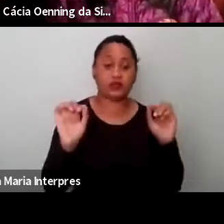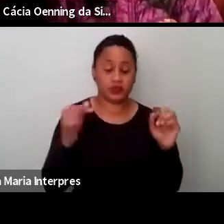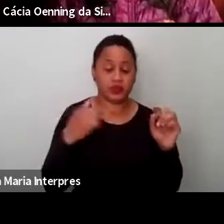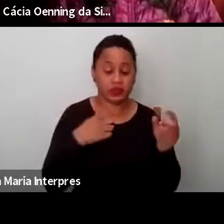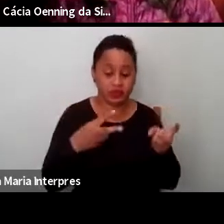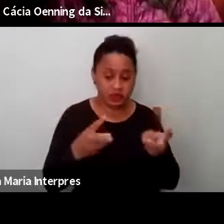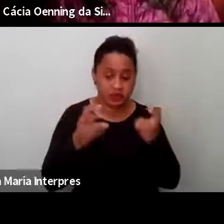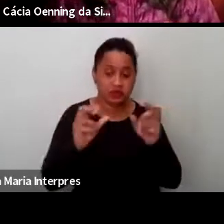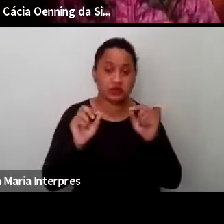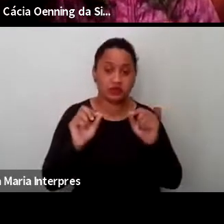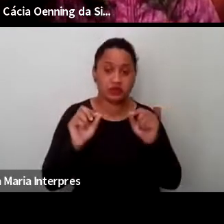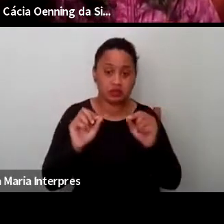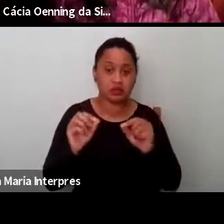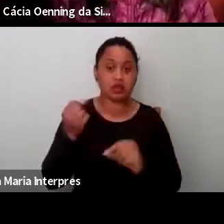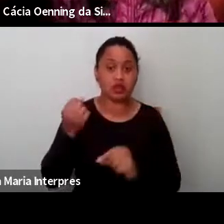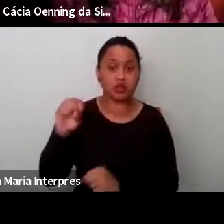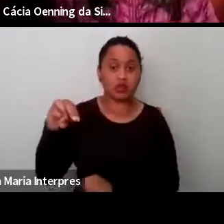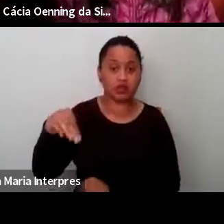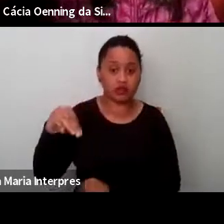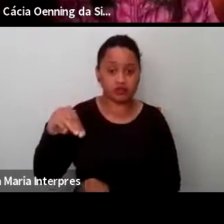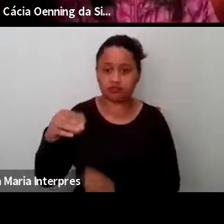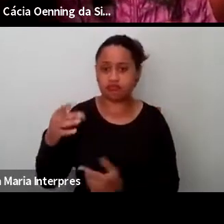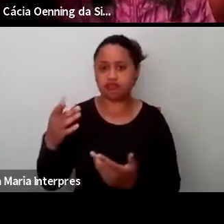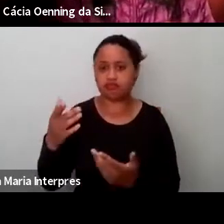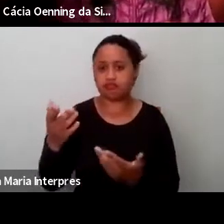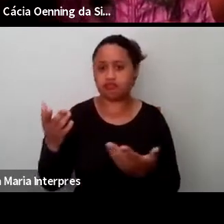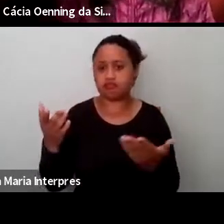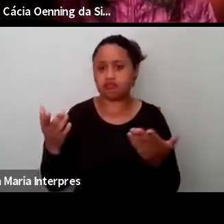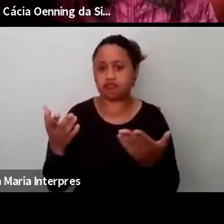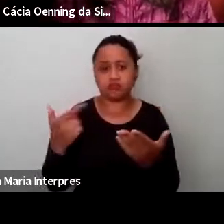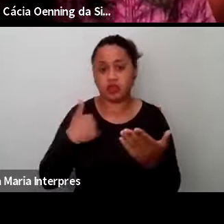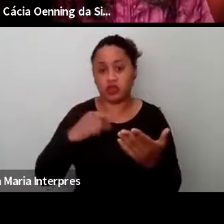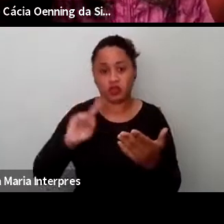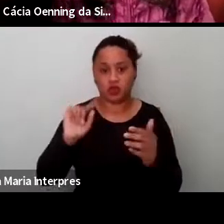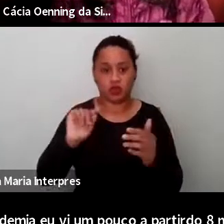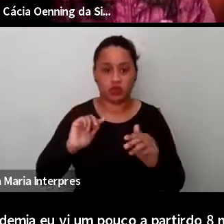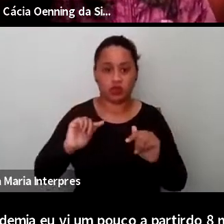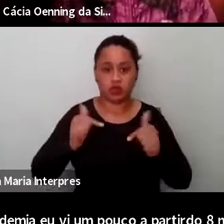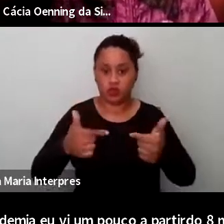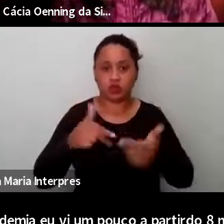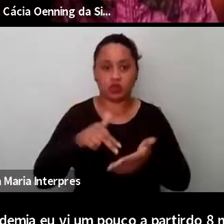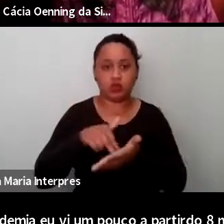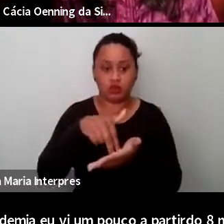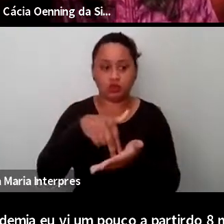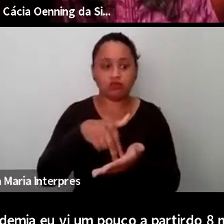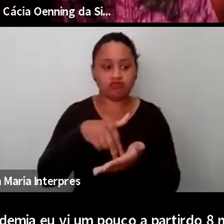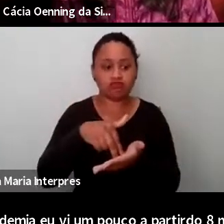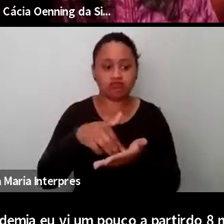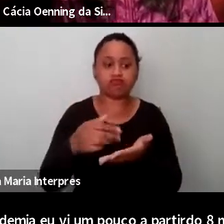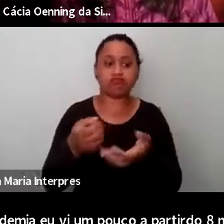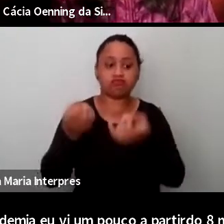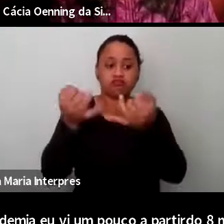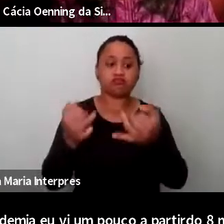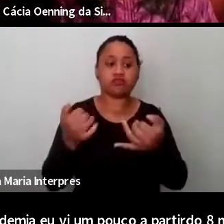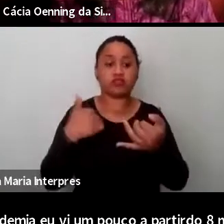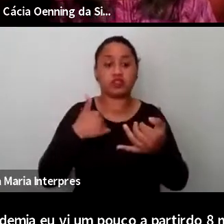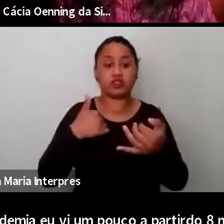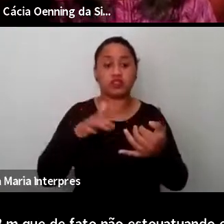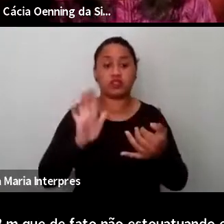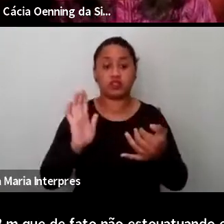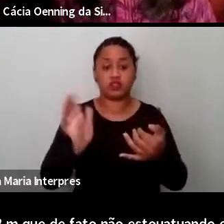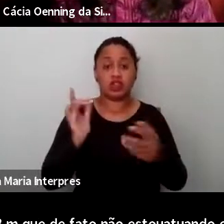partir do 8M que, de fato, eu não estou atuando. Eu, a Rita e a Raquel nos encontramos lá algumas vezes.